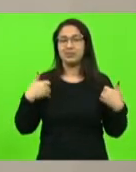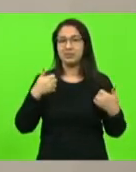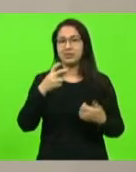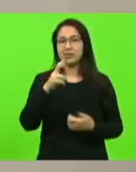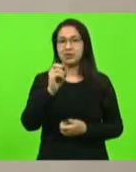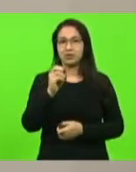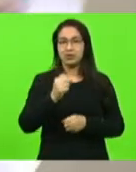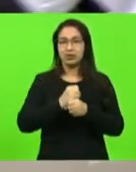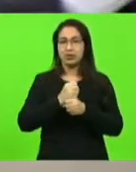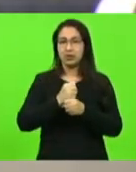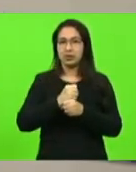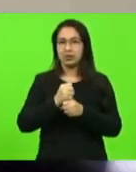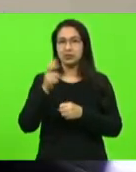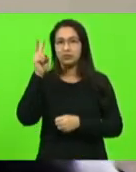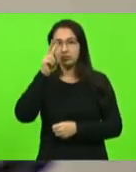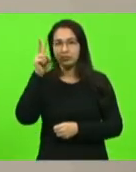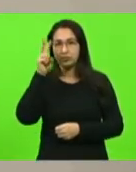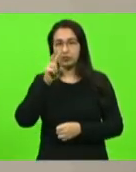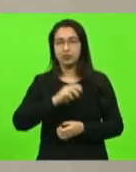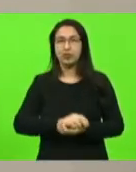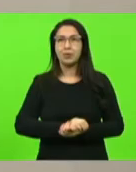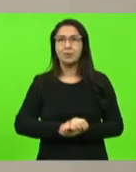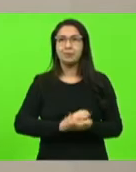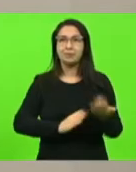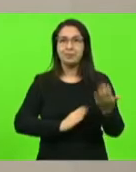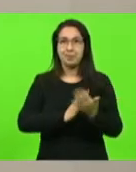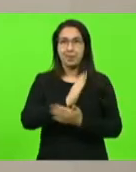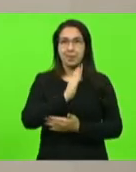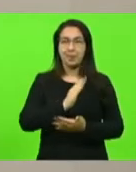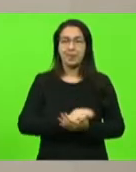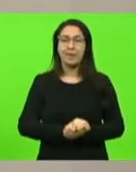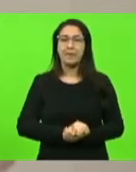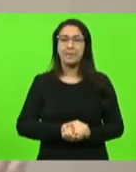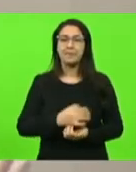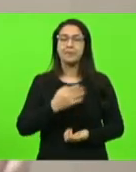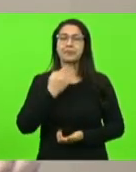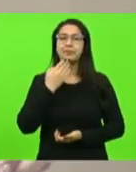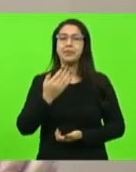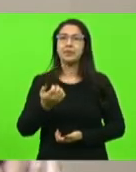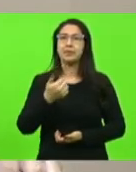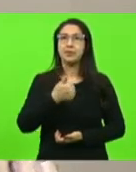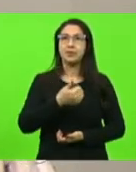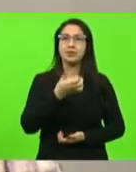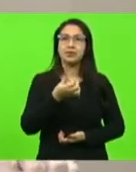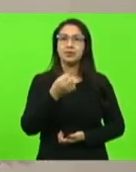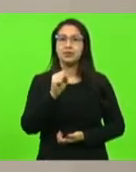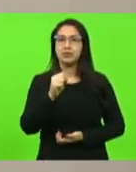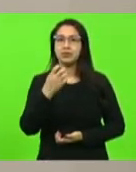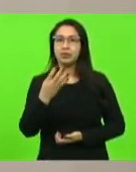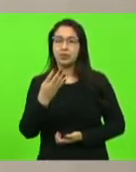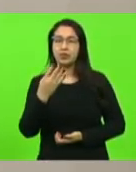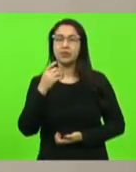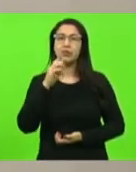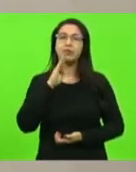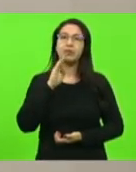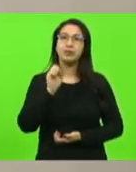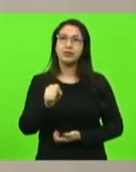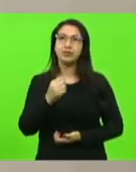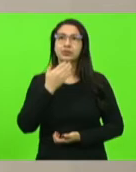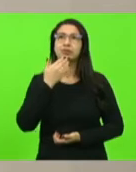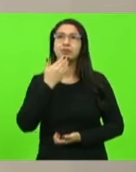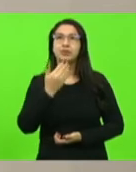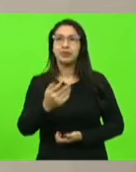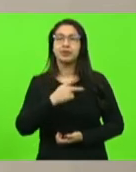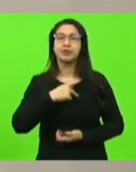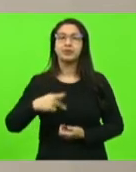em votação. Aprovado. Requerimento 1684, deputado Bruno Souza, solicitando